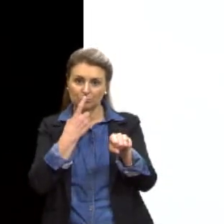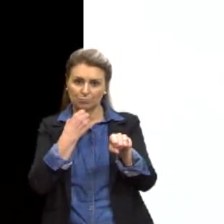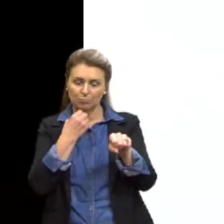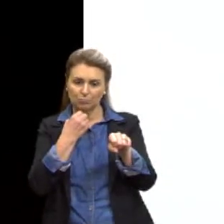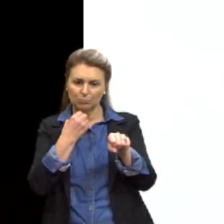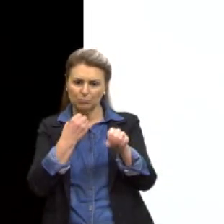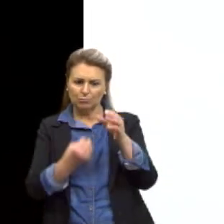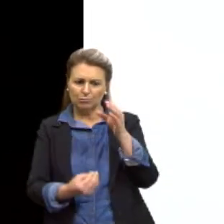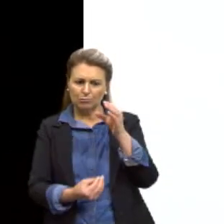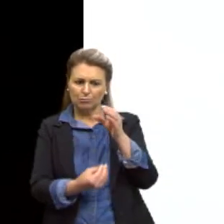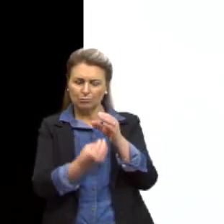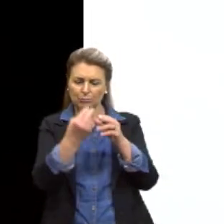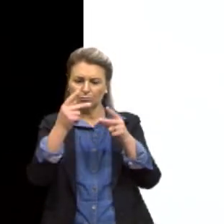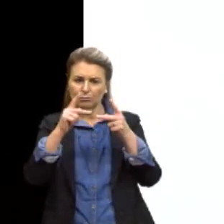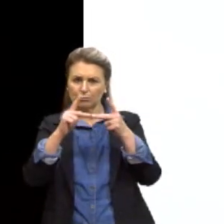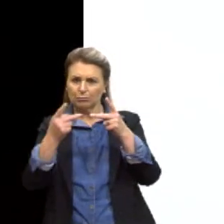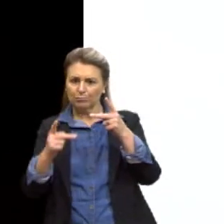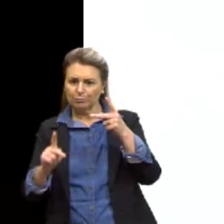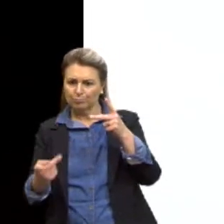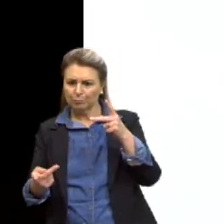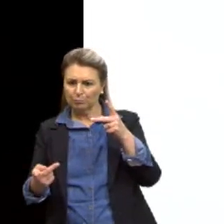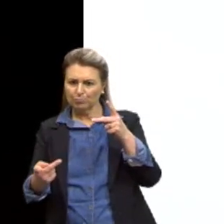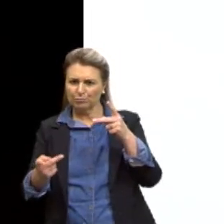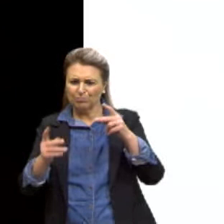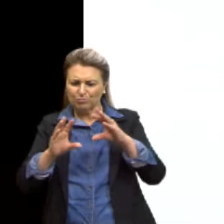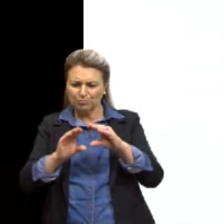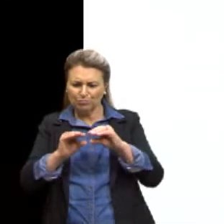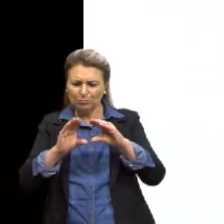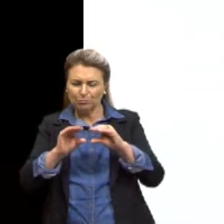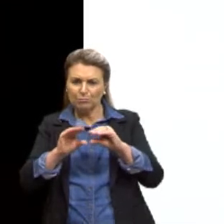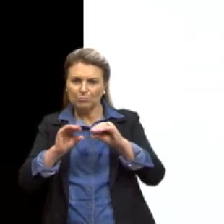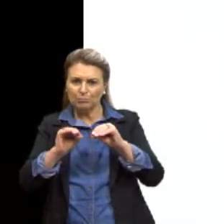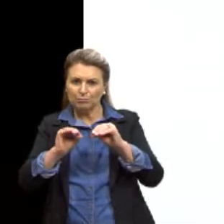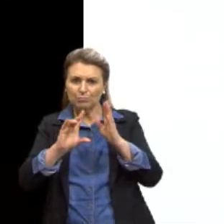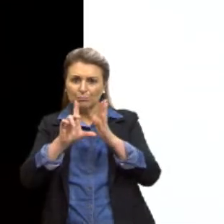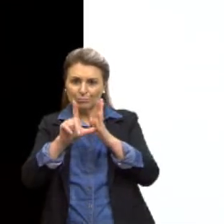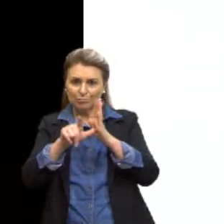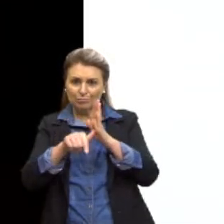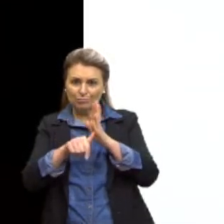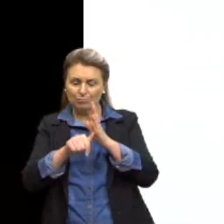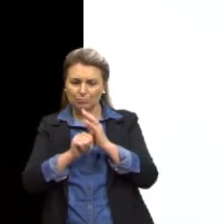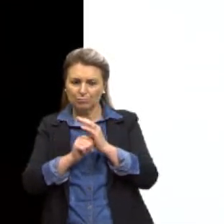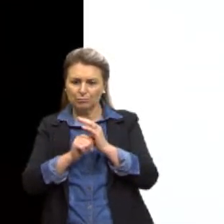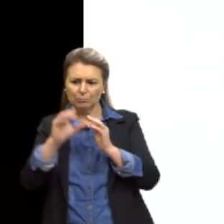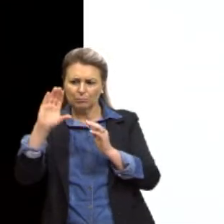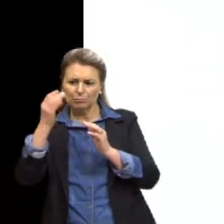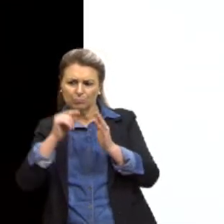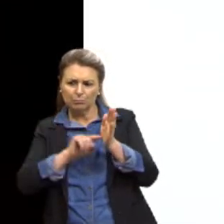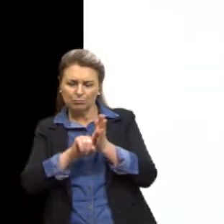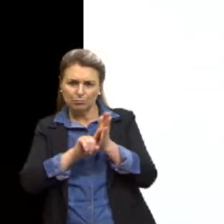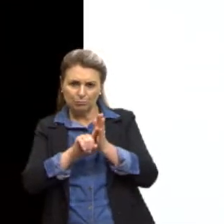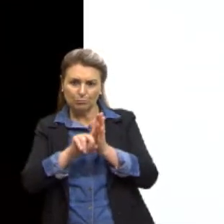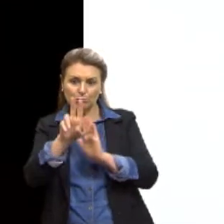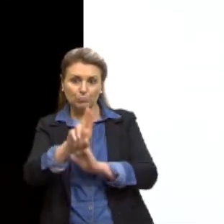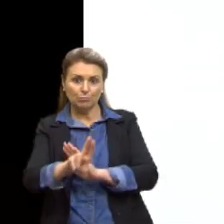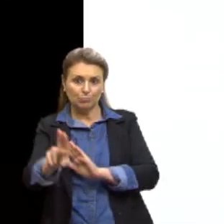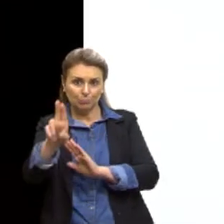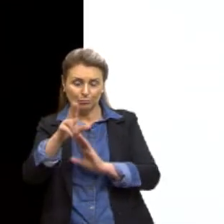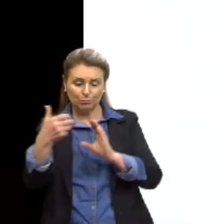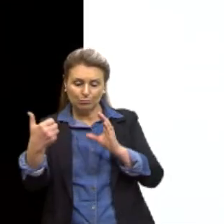proteína que os faz amolecer depois de colhidos. Os cientistas introduziram